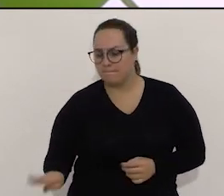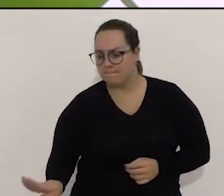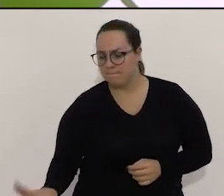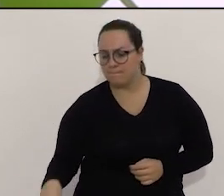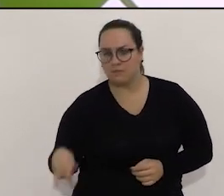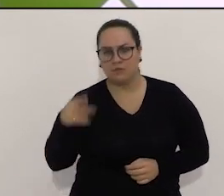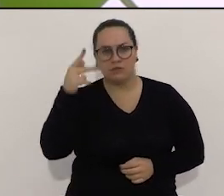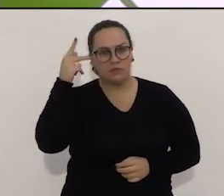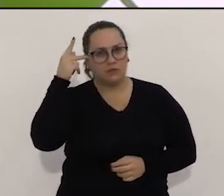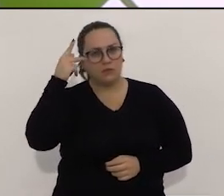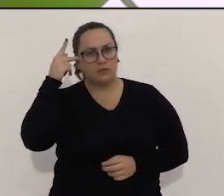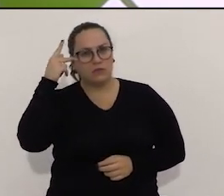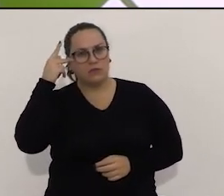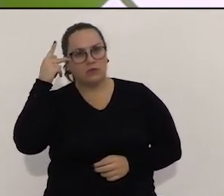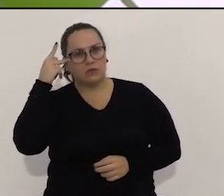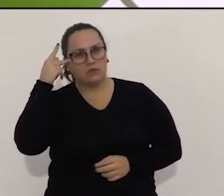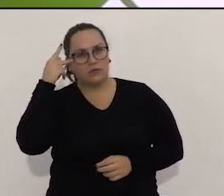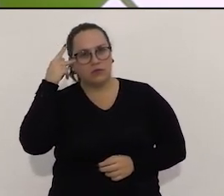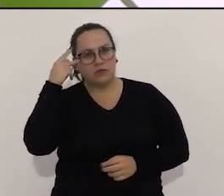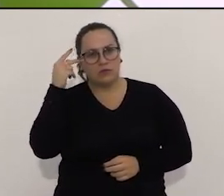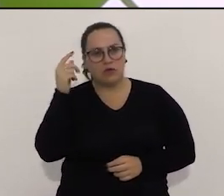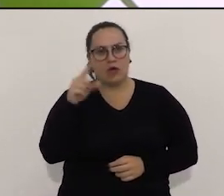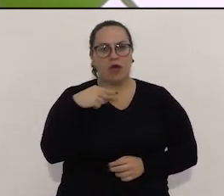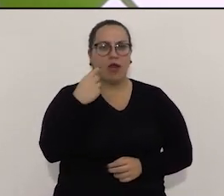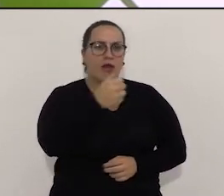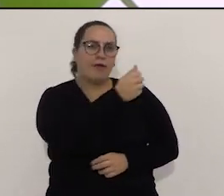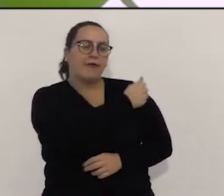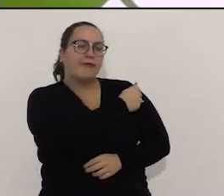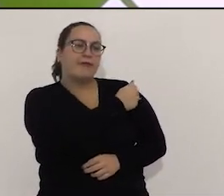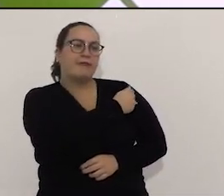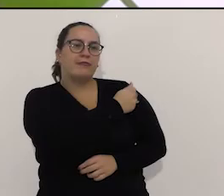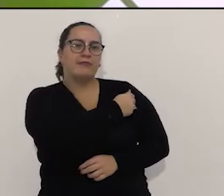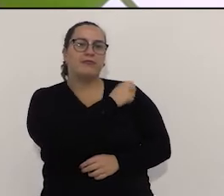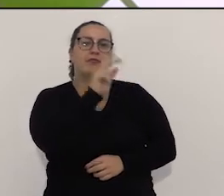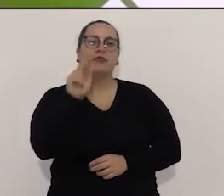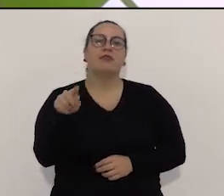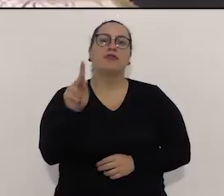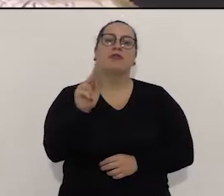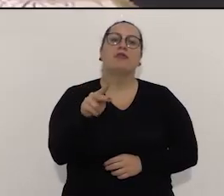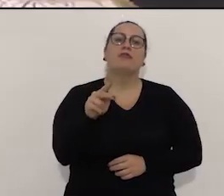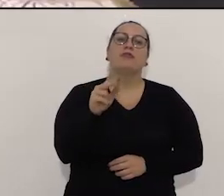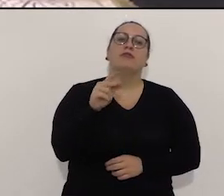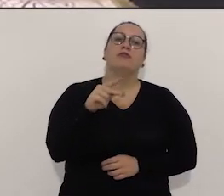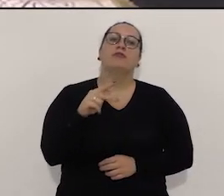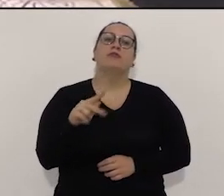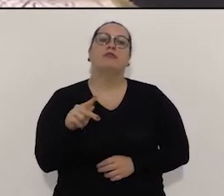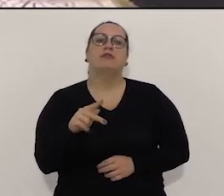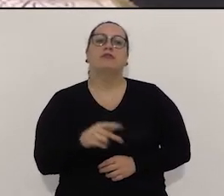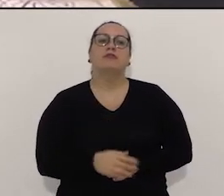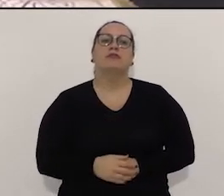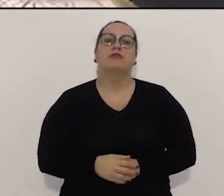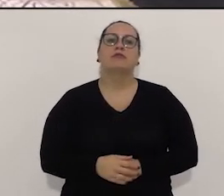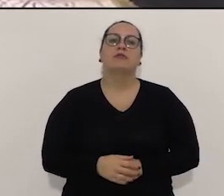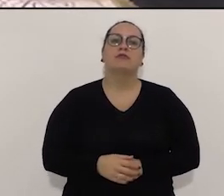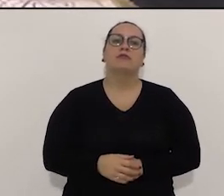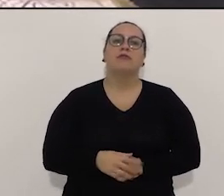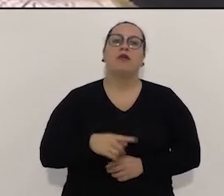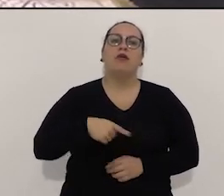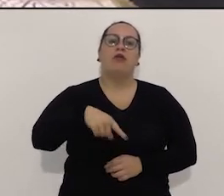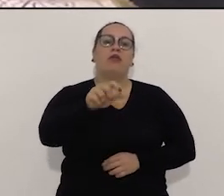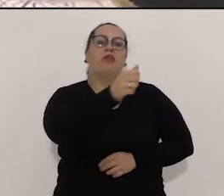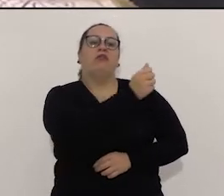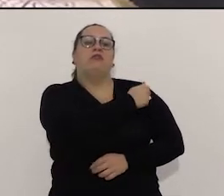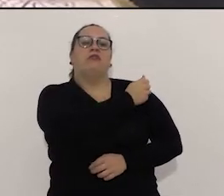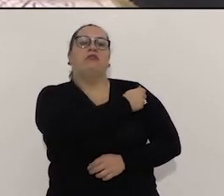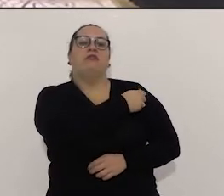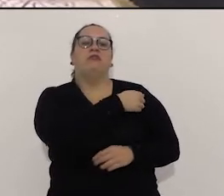paulista de basquete. Eu acho que tem vários alunos aqui, eu sou aluno, sou professor da Rede Pública Estadual, eu mando meus alunos, às vezes, para fora,